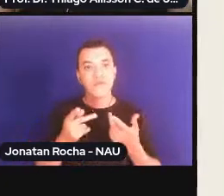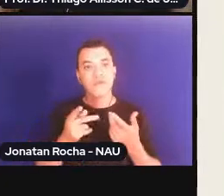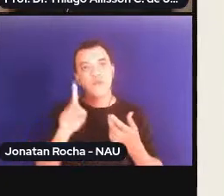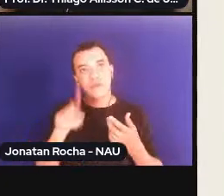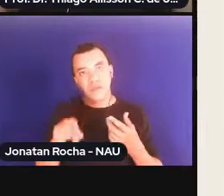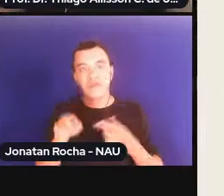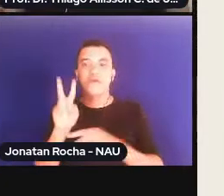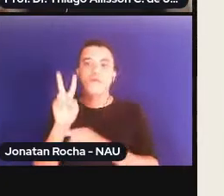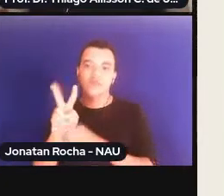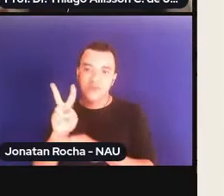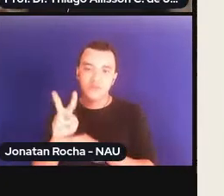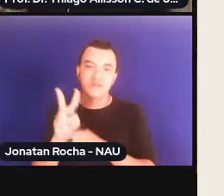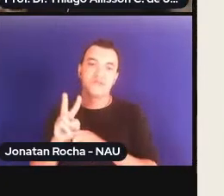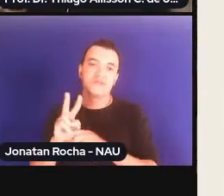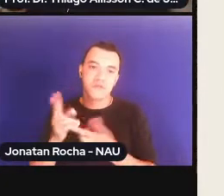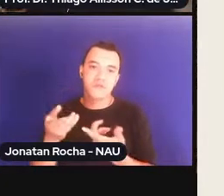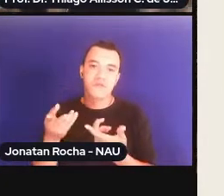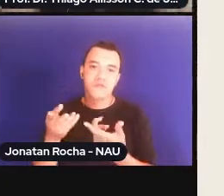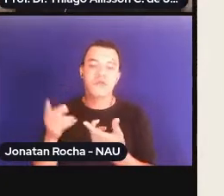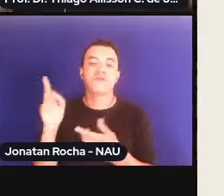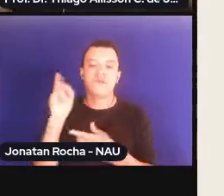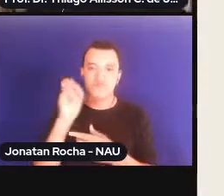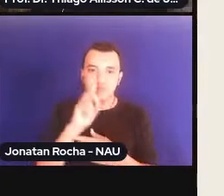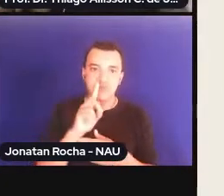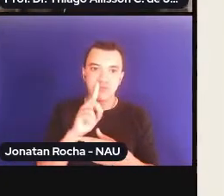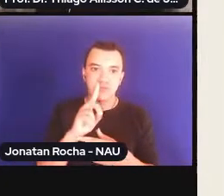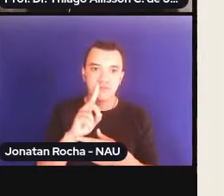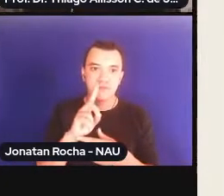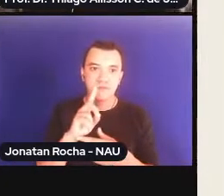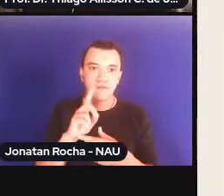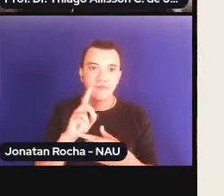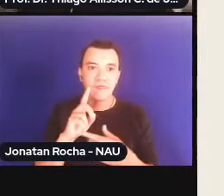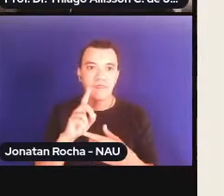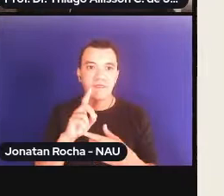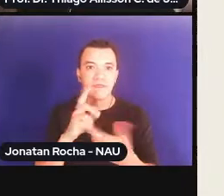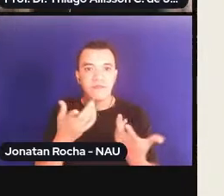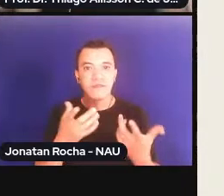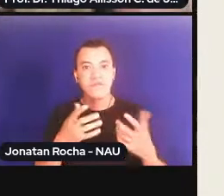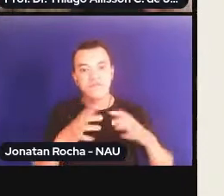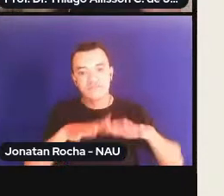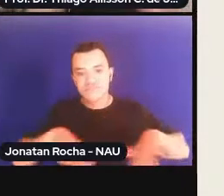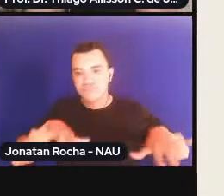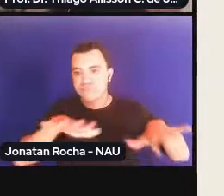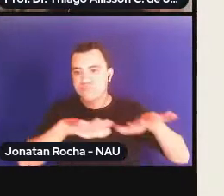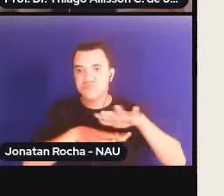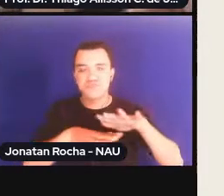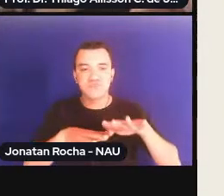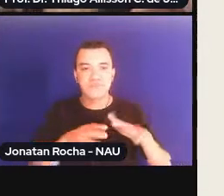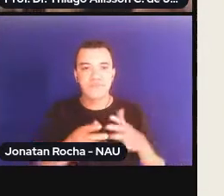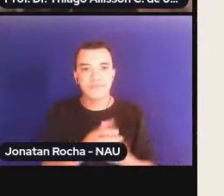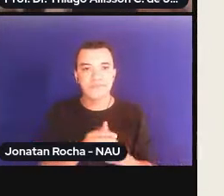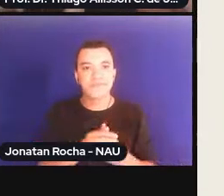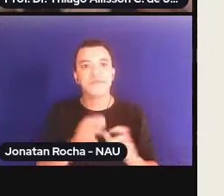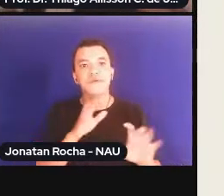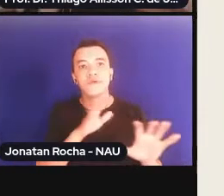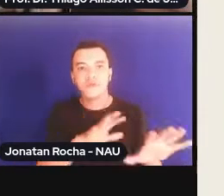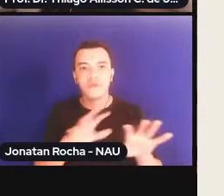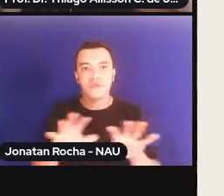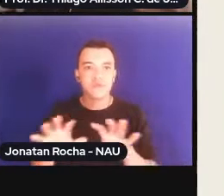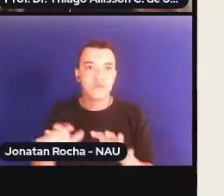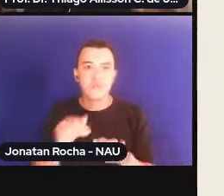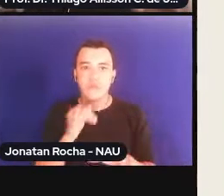que são oriundas dessas dimensões em uma ambiência de universo. É por isso que vai se falar, inclusive, da expressão